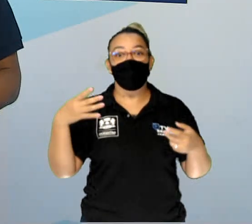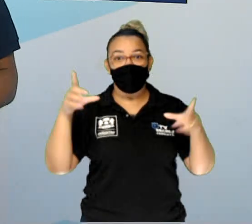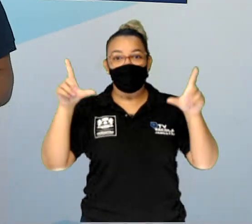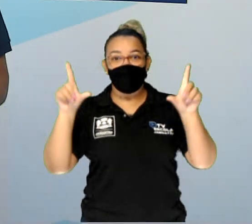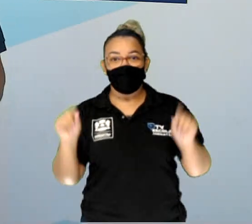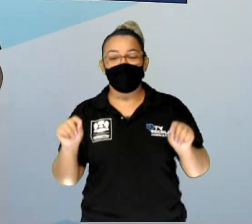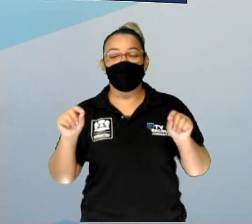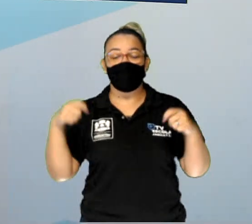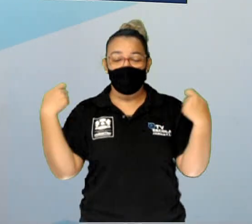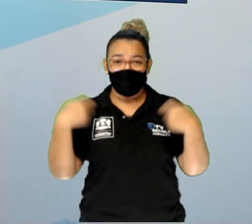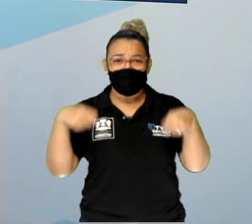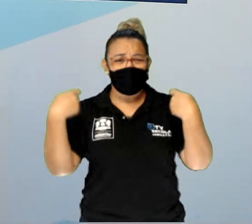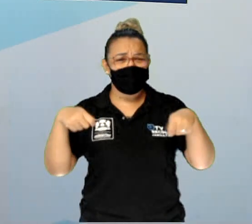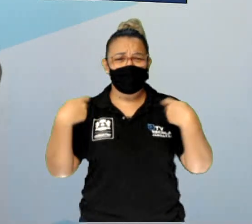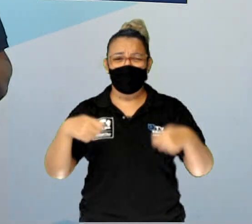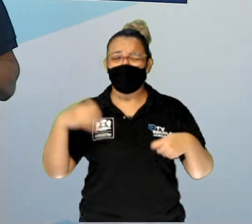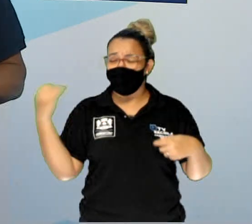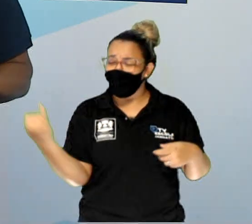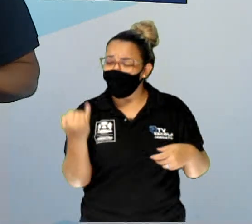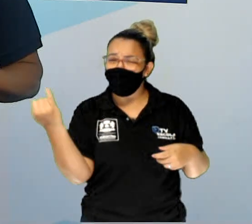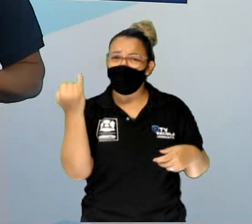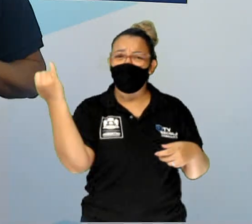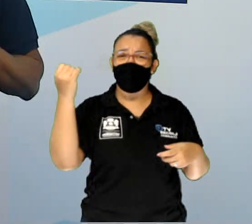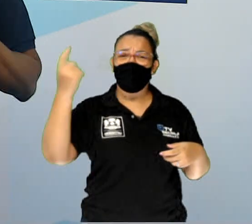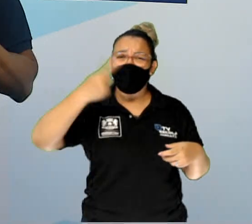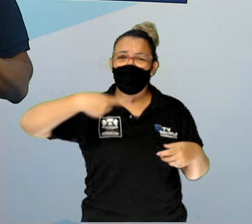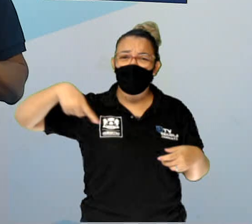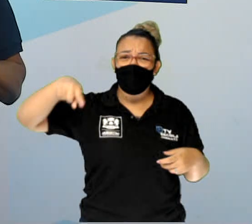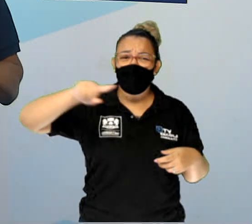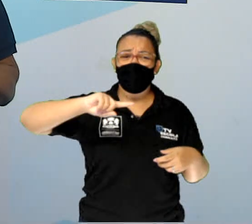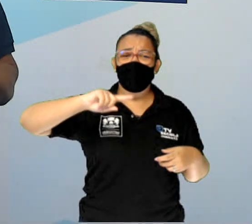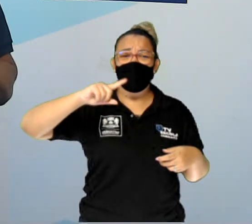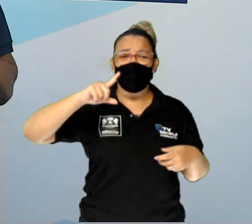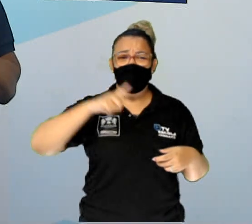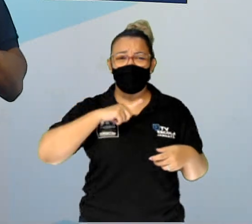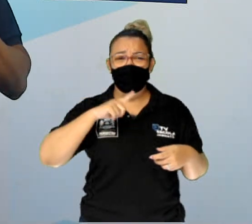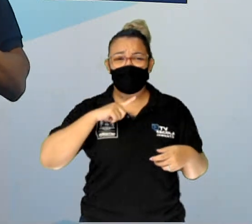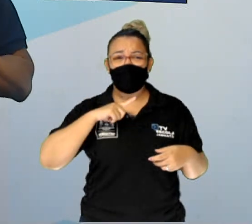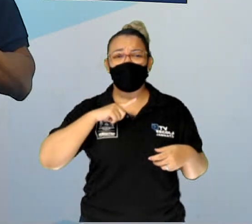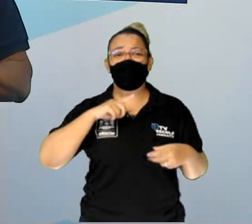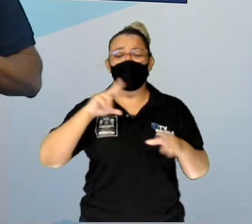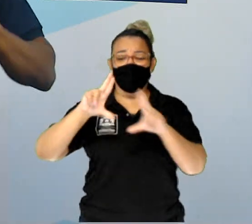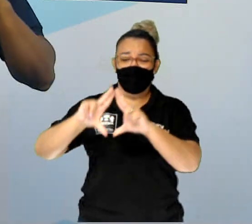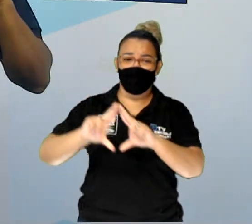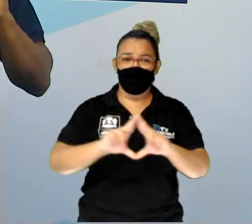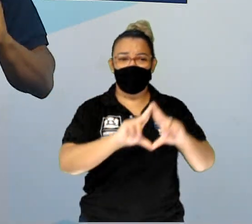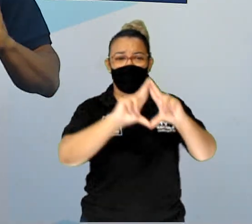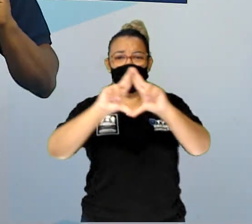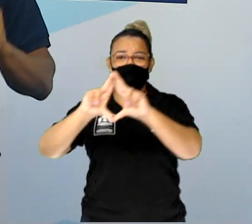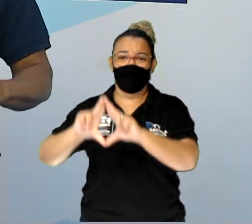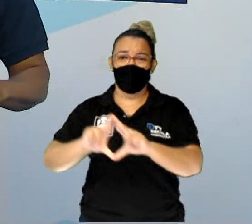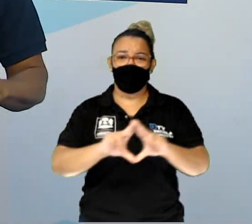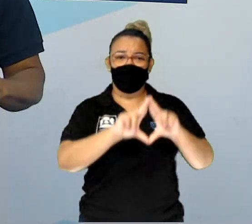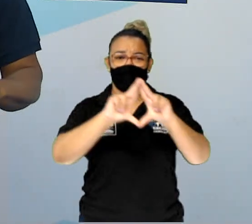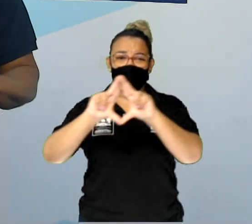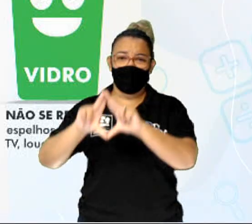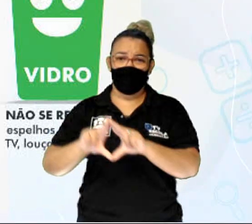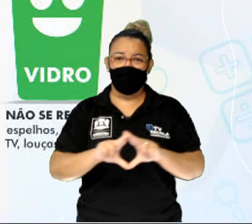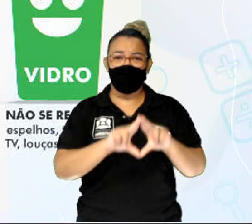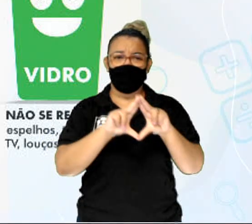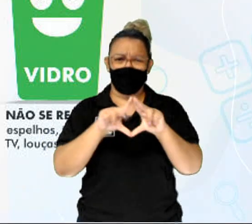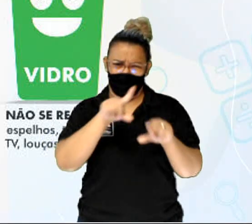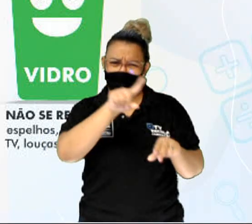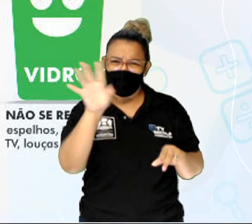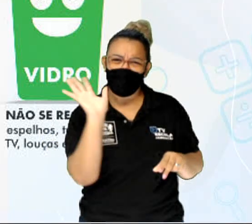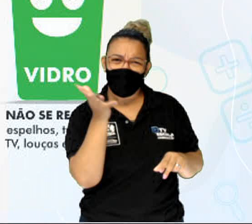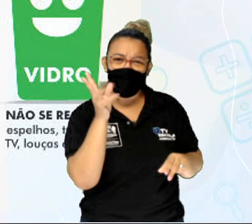reciclar. Por isso, é importante termos também a iniciativa da coleta seletiva. Eu creio